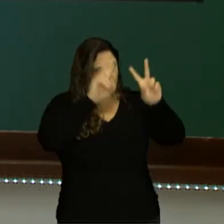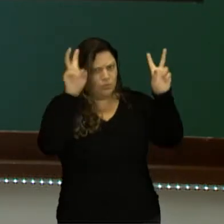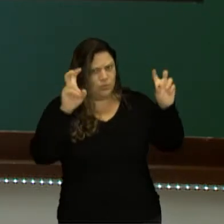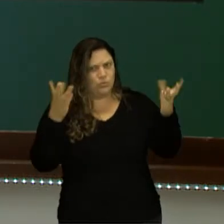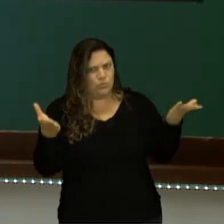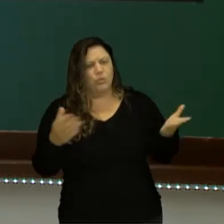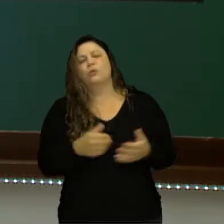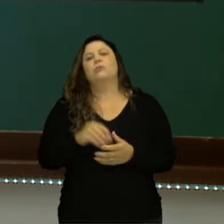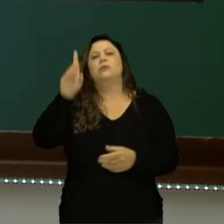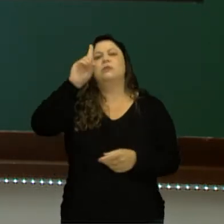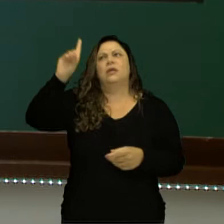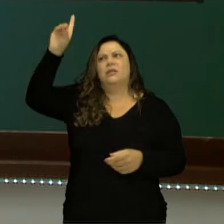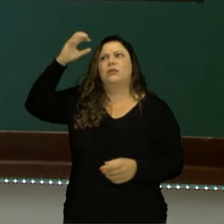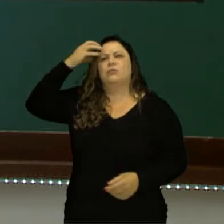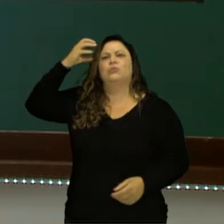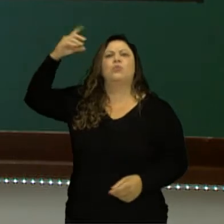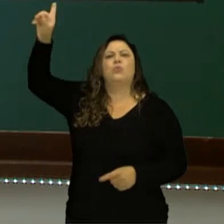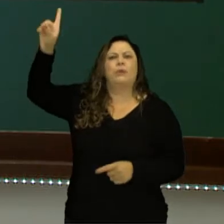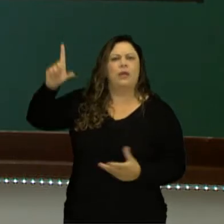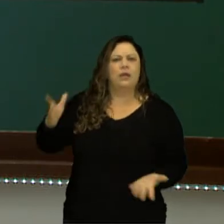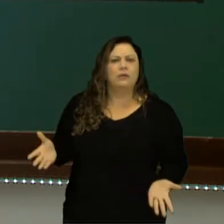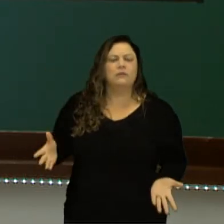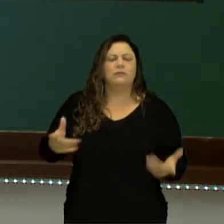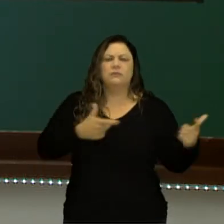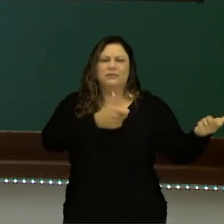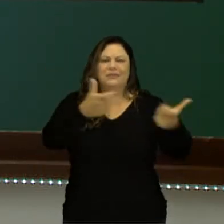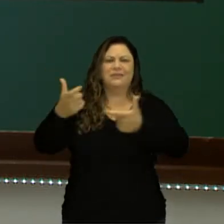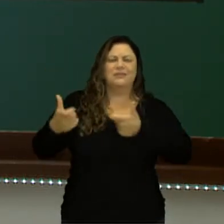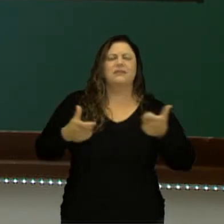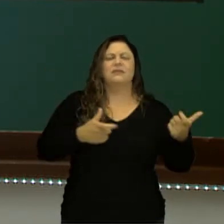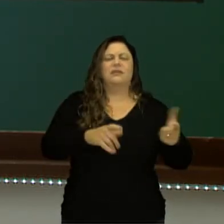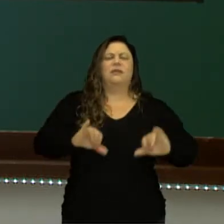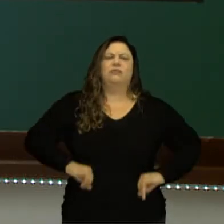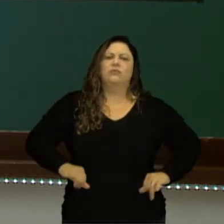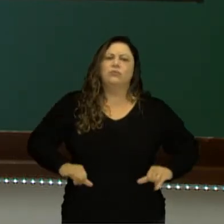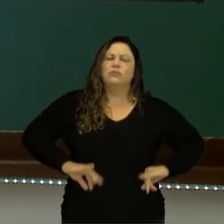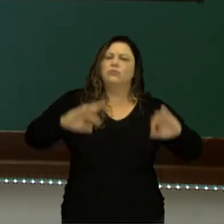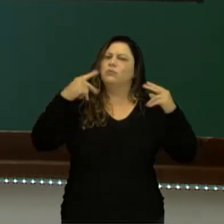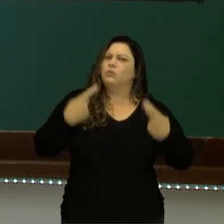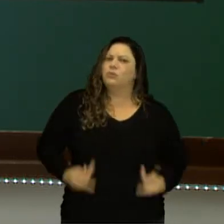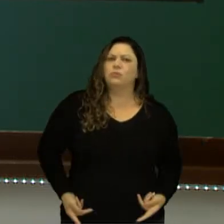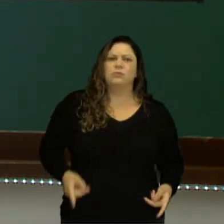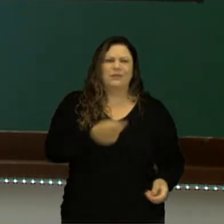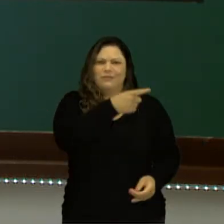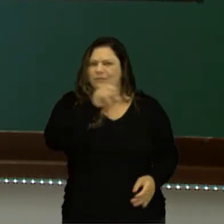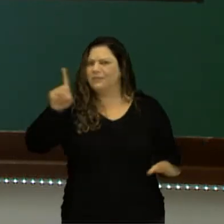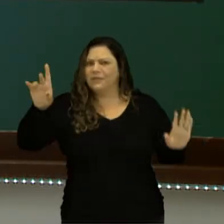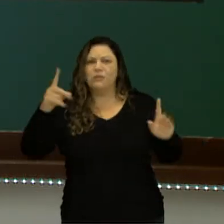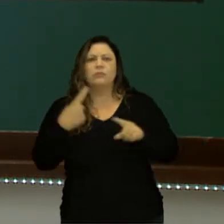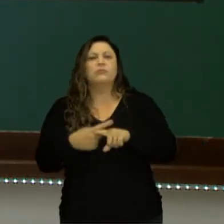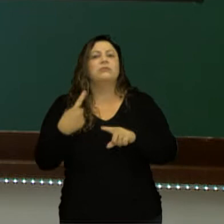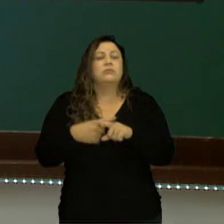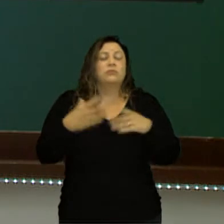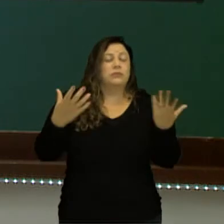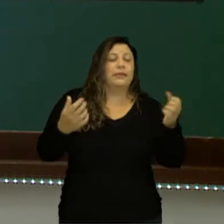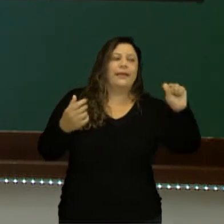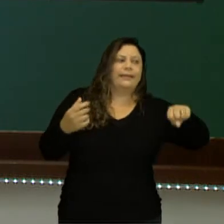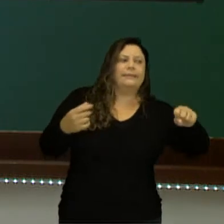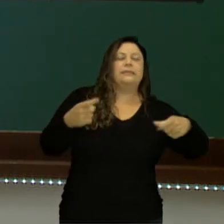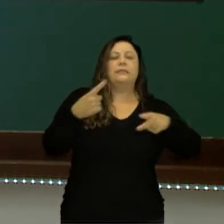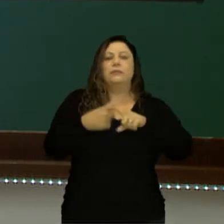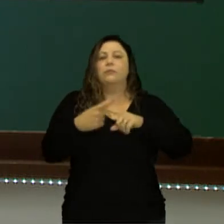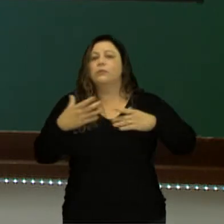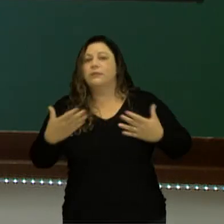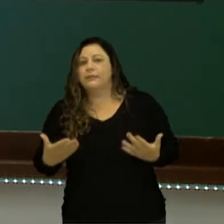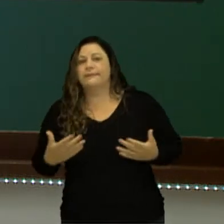Deus o culpado das guerras, do sofrimento humano? Não? Por que? Sim, por que?